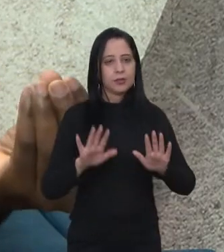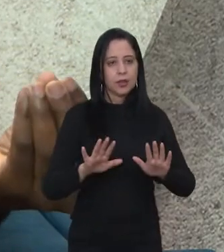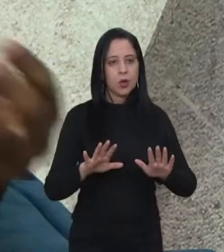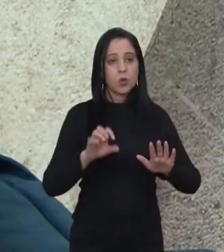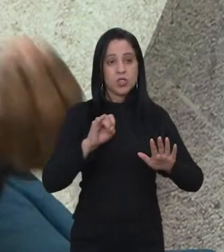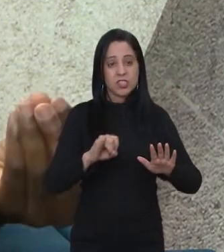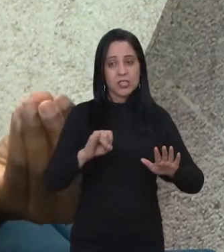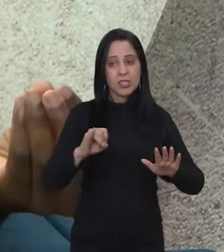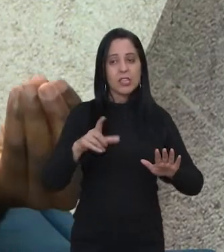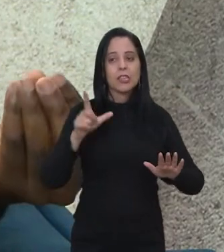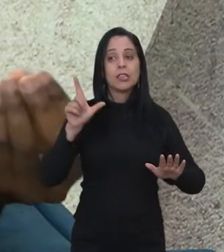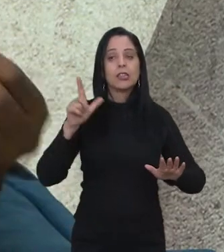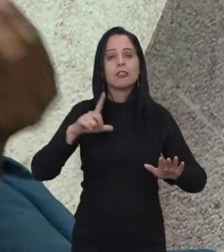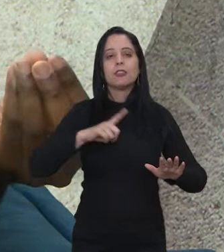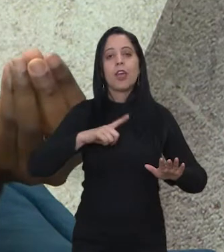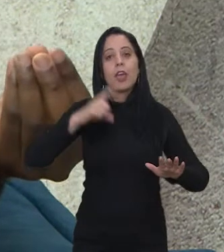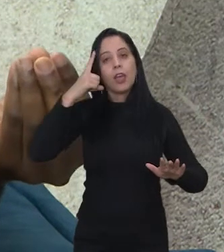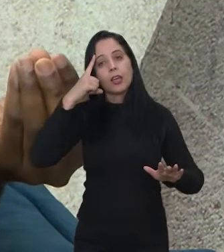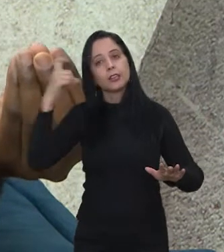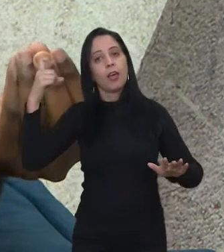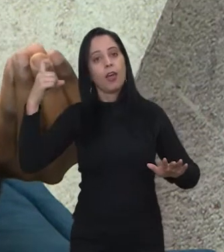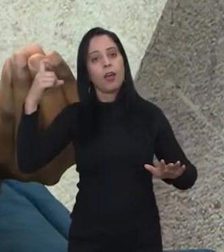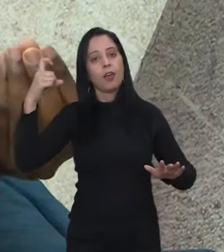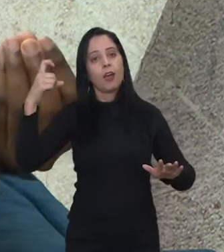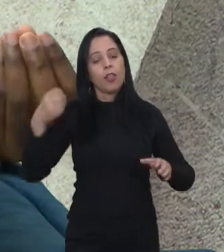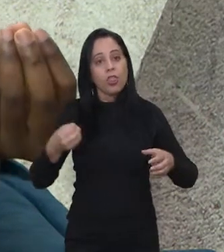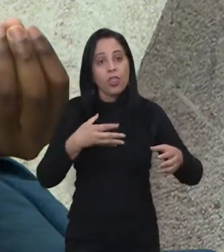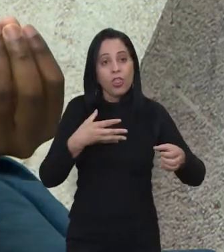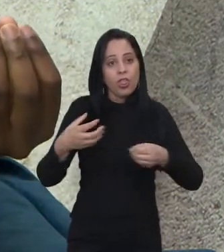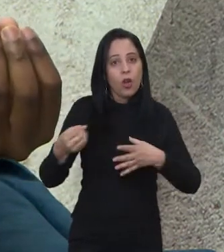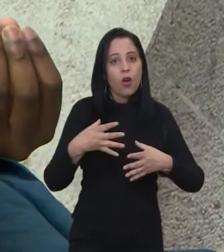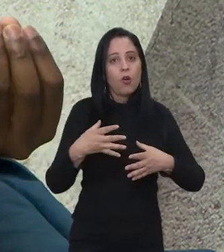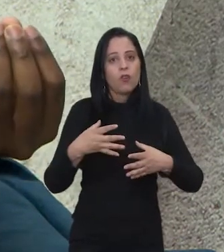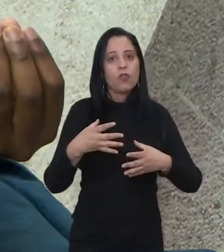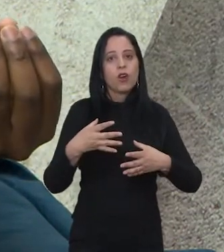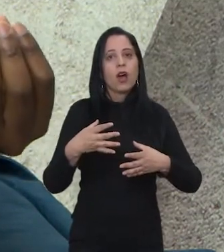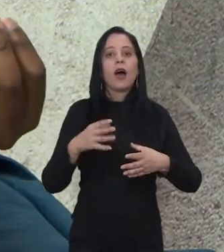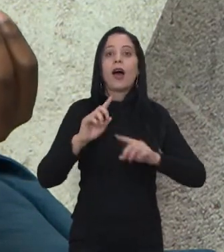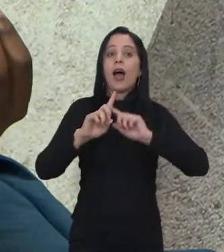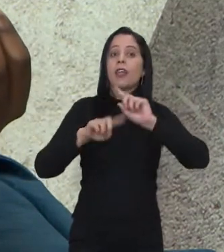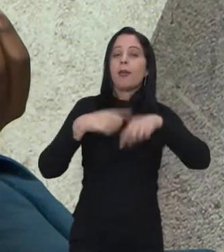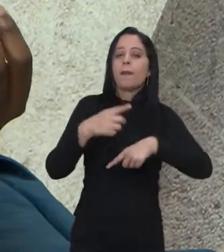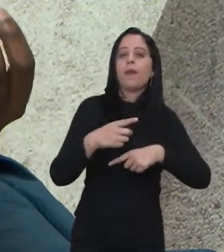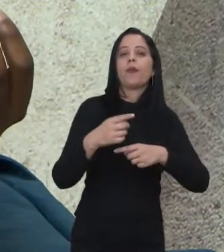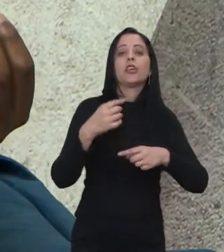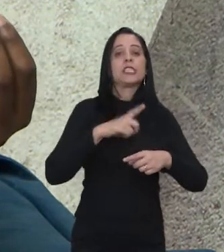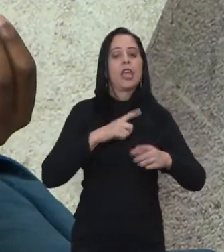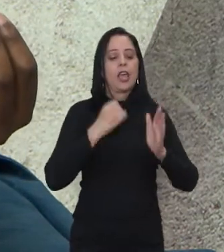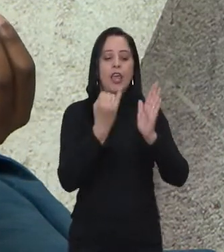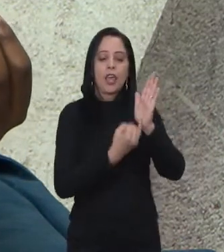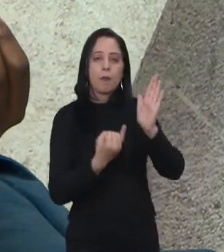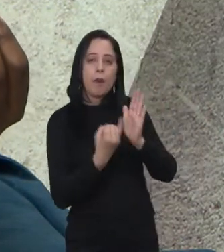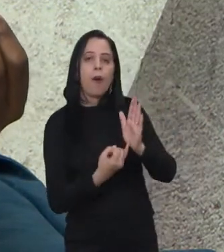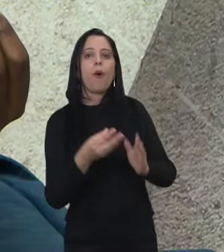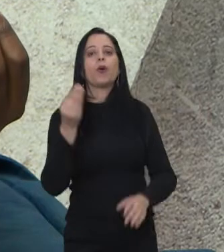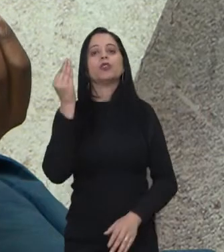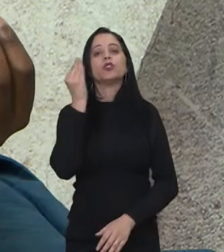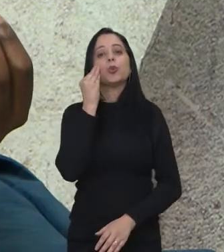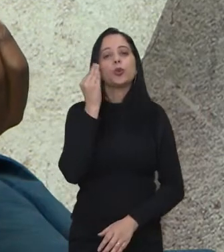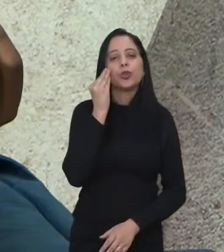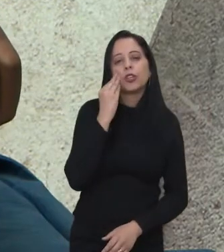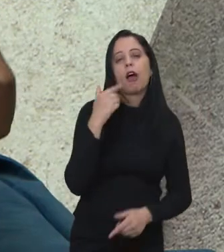Tem uma ideia, tem uma ideia inovadora. O essa ideia vai gerar? Ela vai gerar impostos, oportunidades, vai gerar